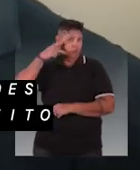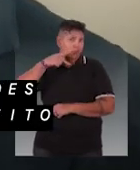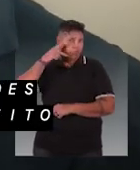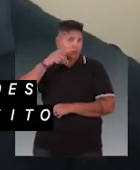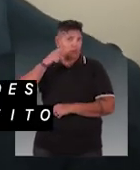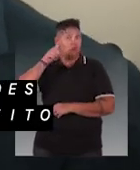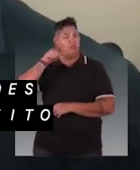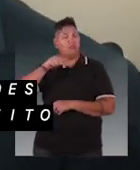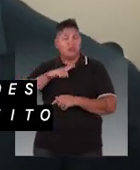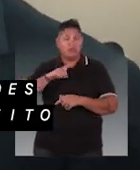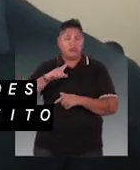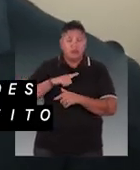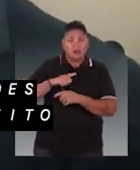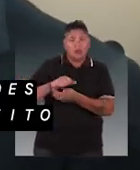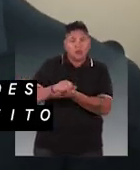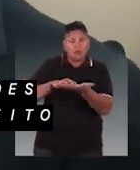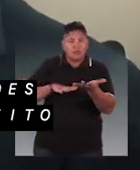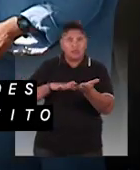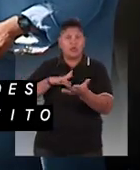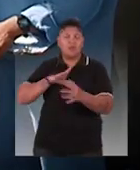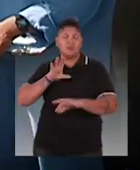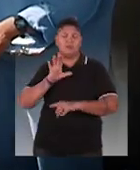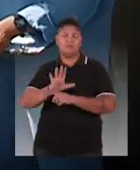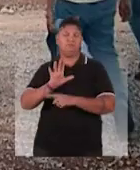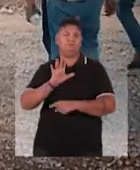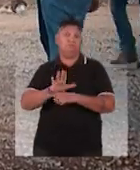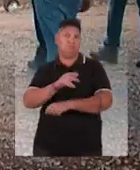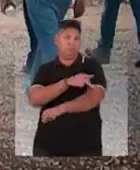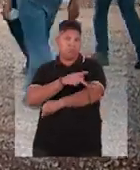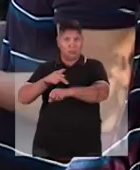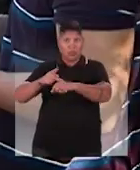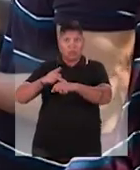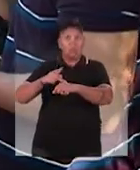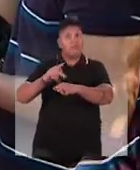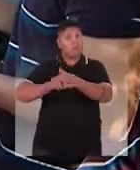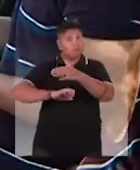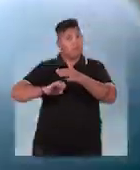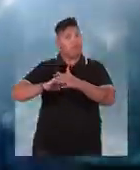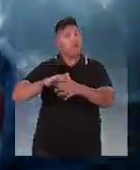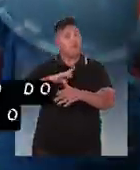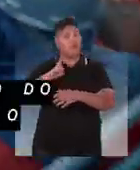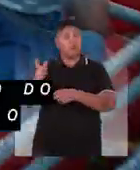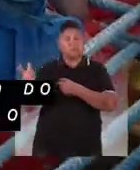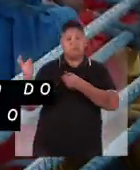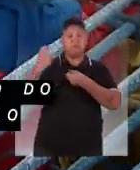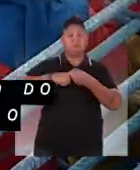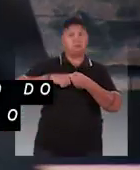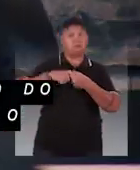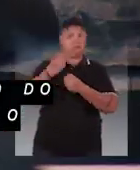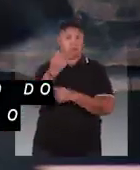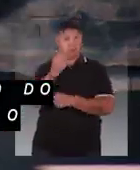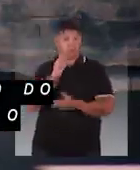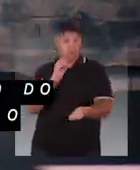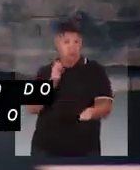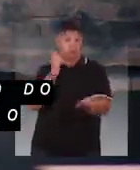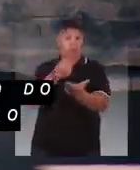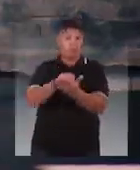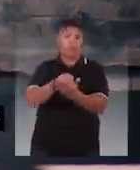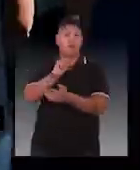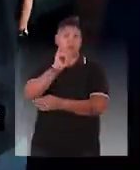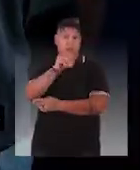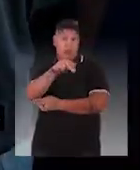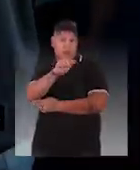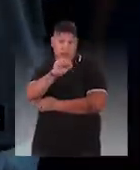Federal, Fábio Munhoz, ações regressivas com efeito pedagógico para as empresas têm conseguido o retorno do dinheiro